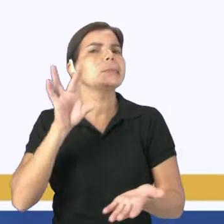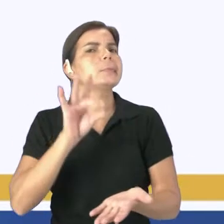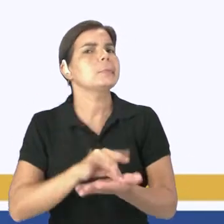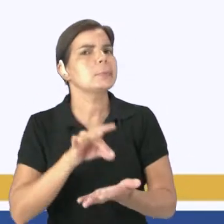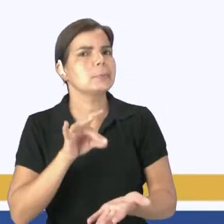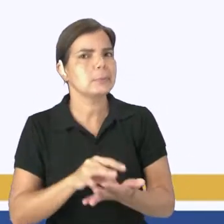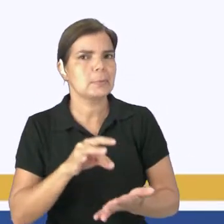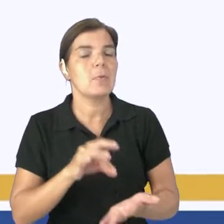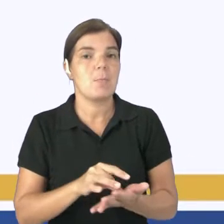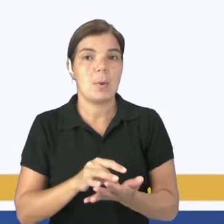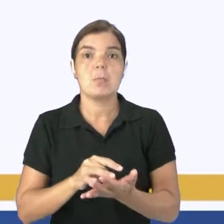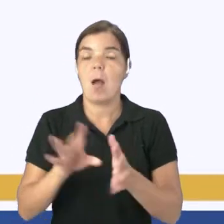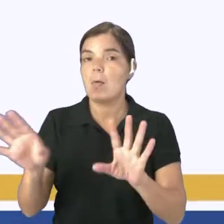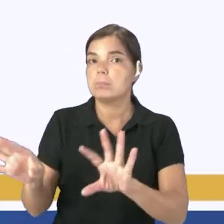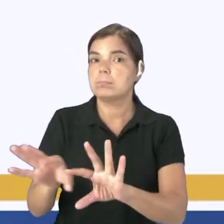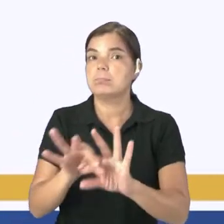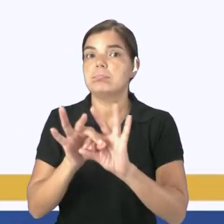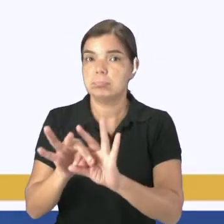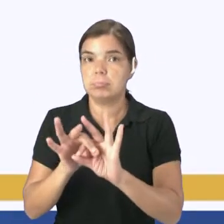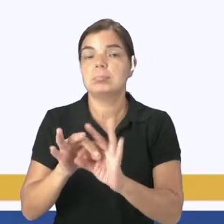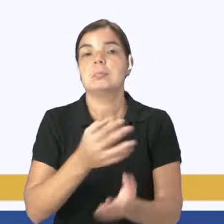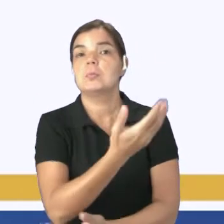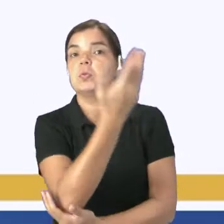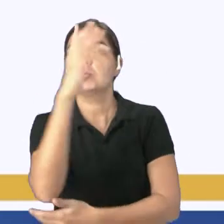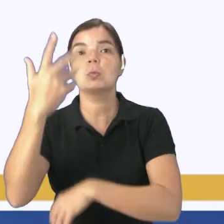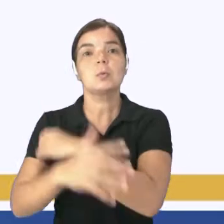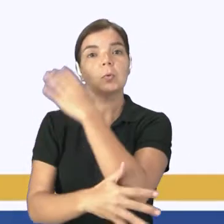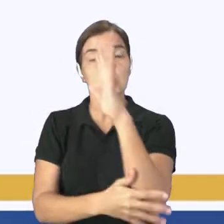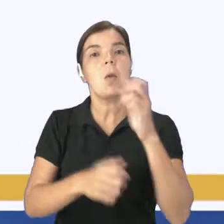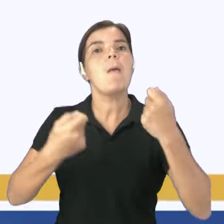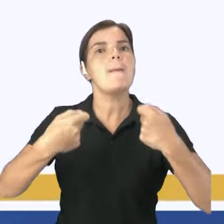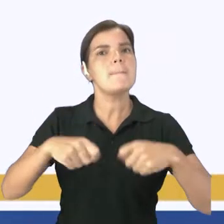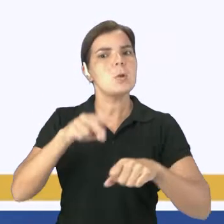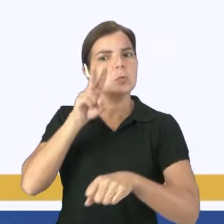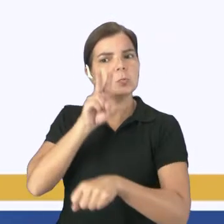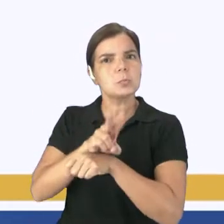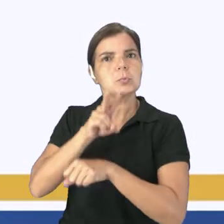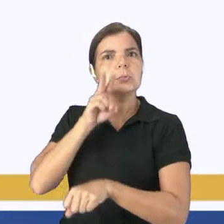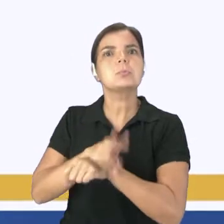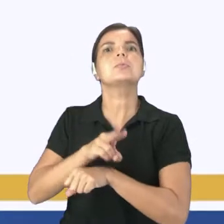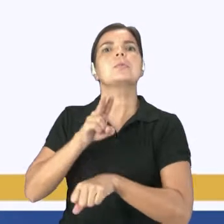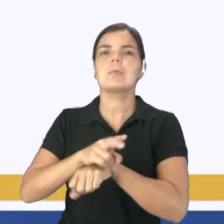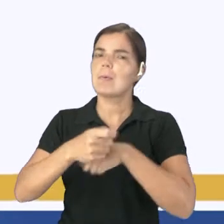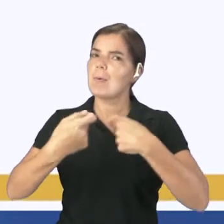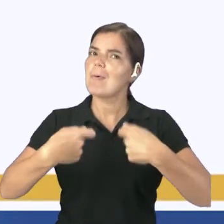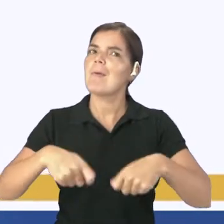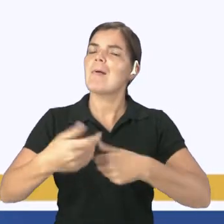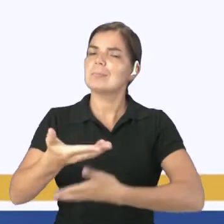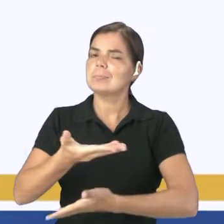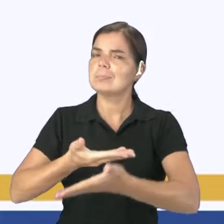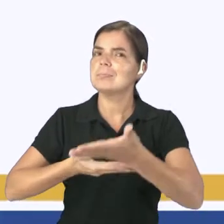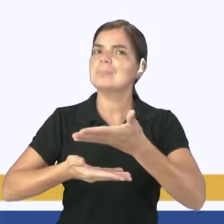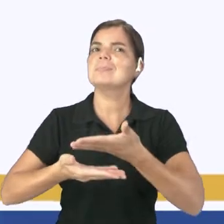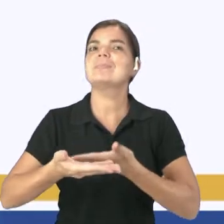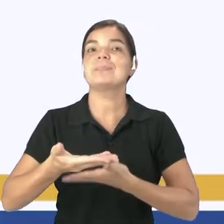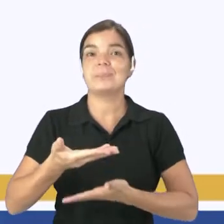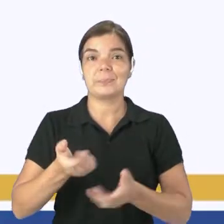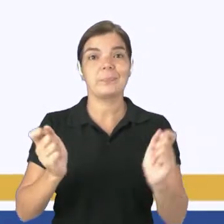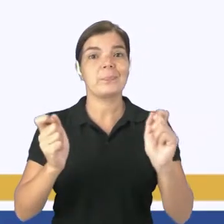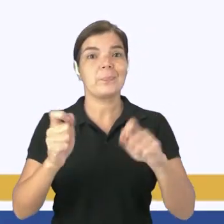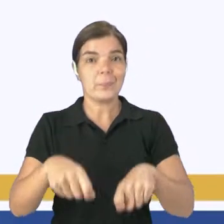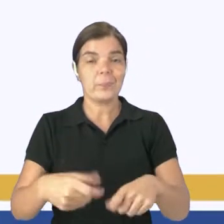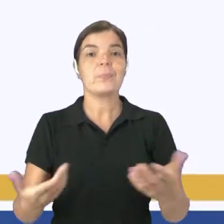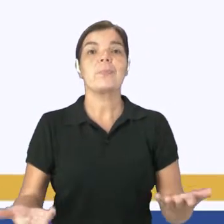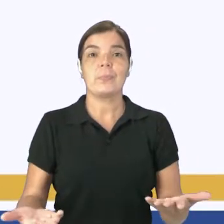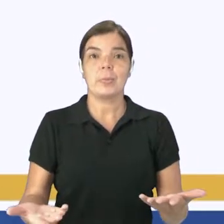ele está integrado dentro do meio e deveria ter todo um cuidado, né? Toda uma relação para que ele pudesse ser